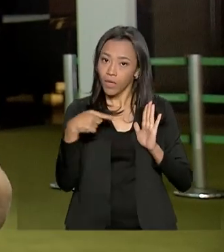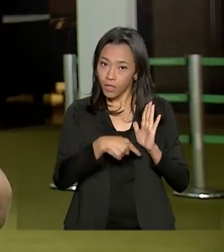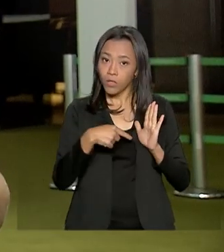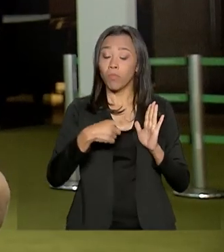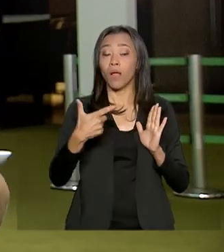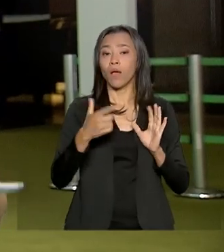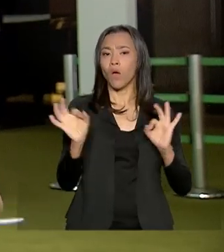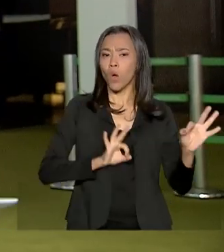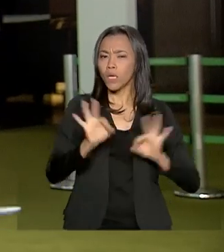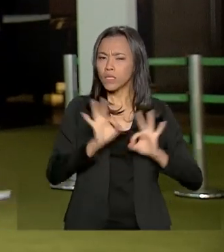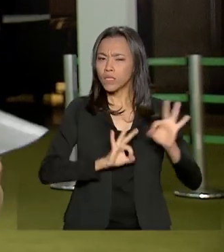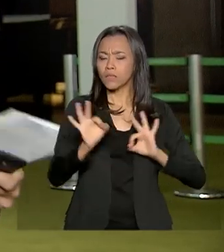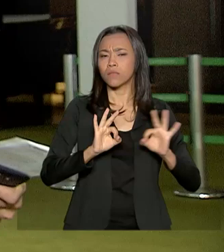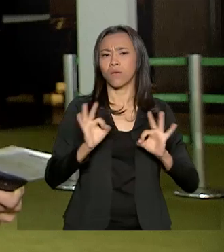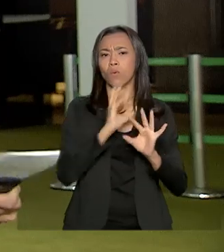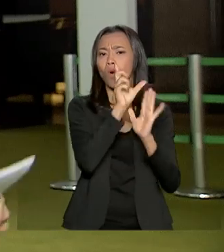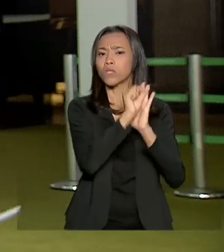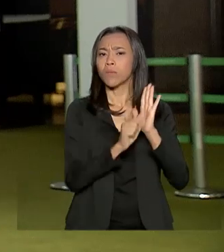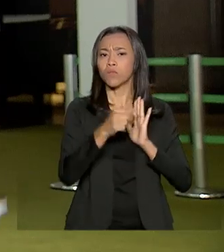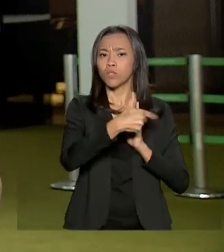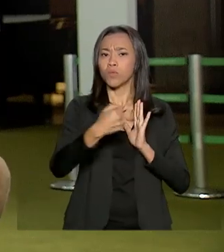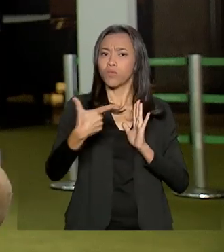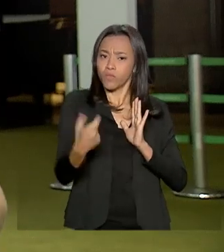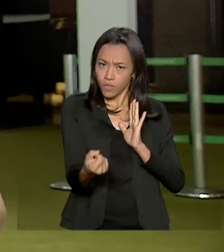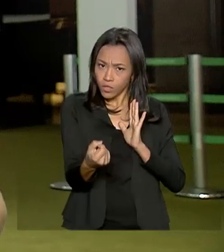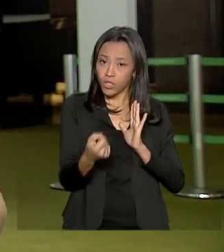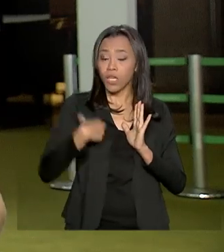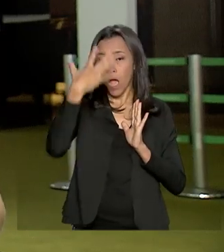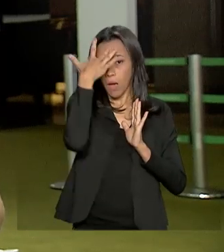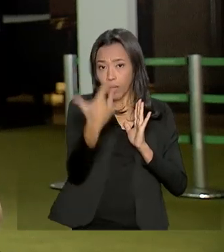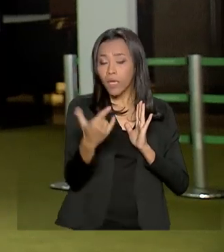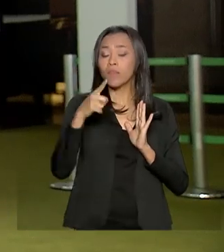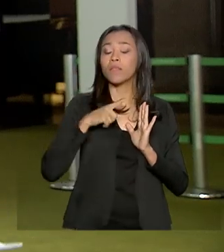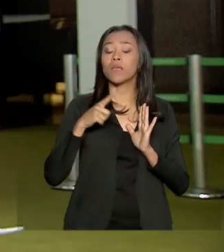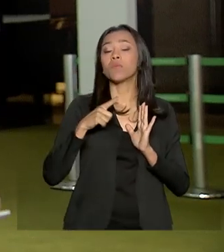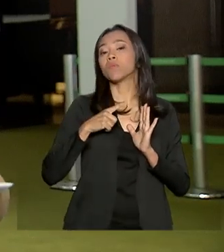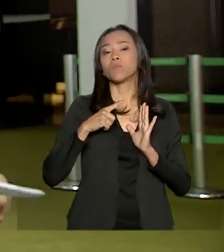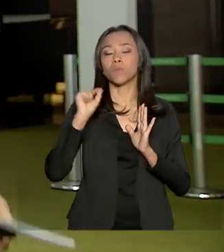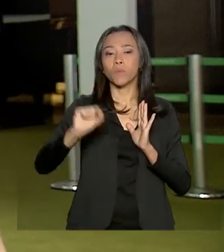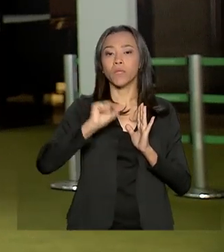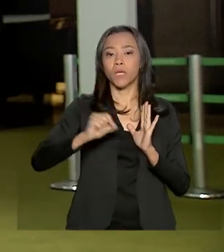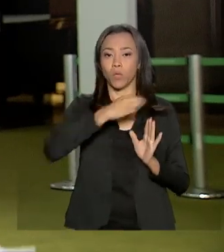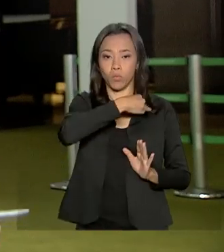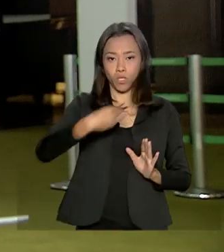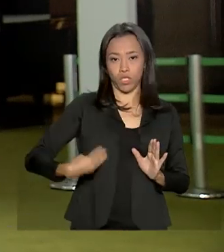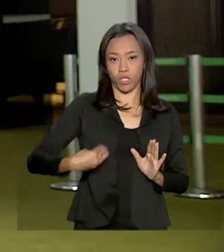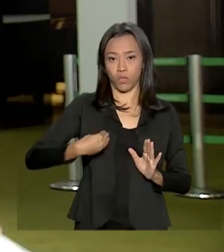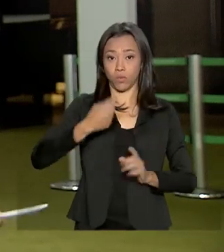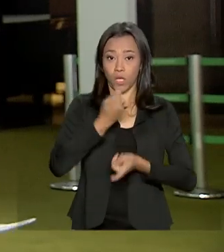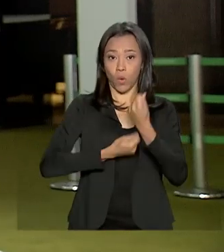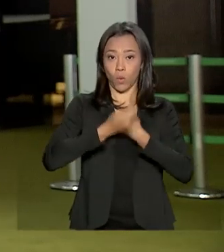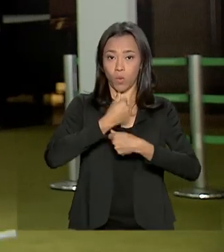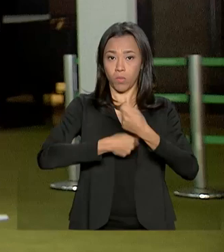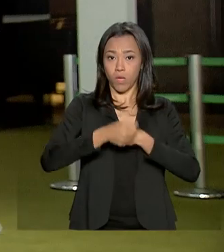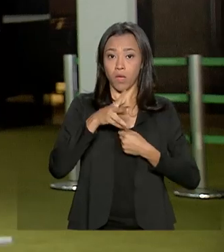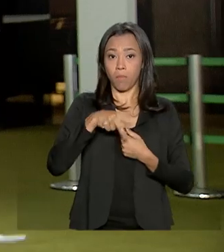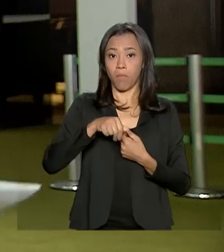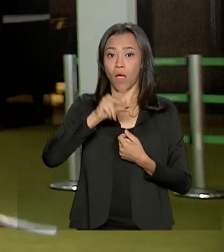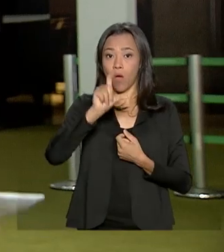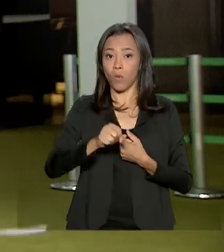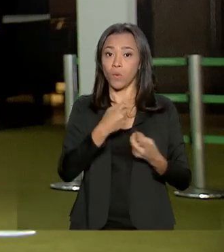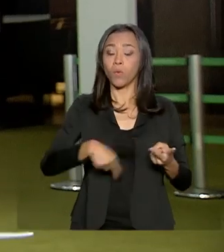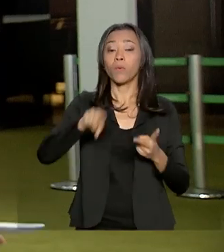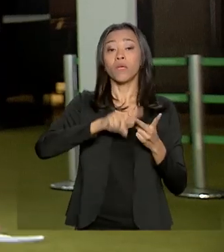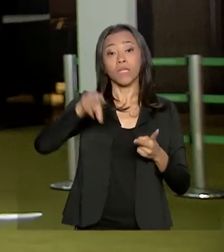amanhã dois nomes de peso, não só amanhã, na verdade. Amanhã nós teremos o ministro da Economia, Paulo Guedes, e na quinta-feira teremos o